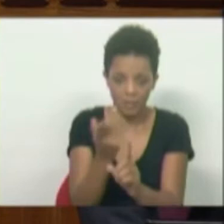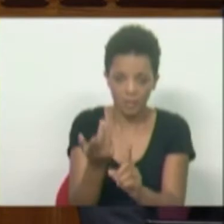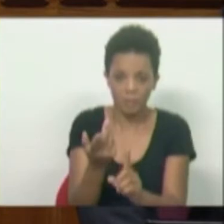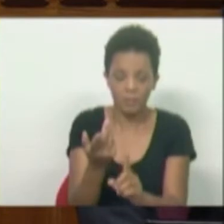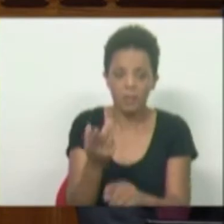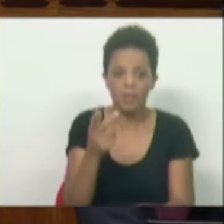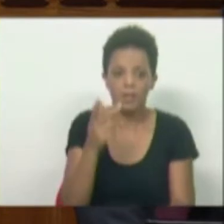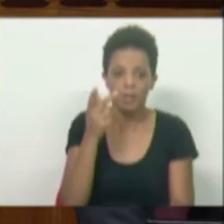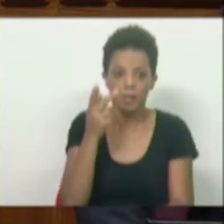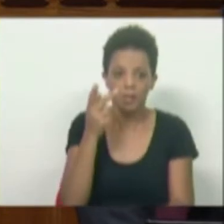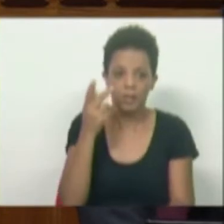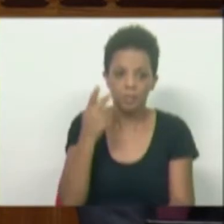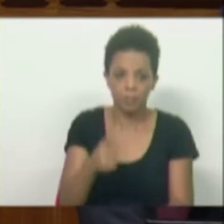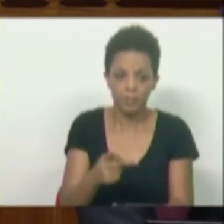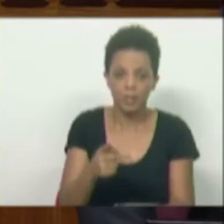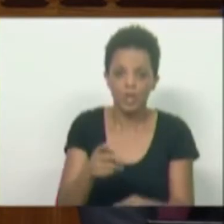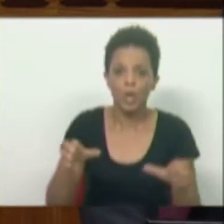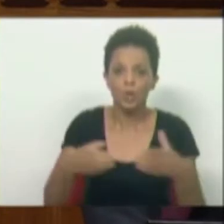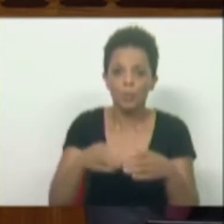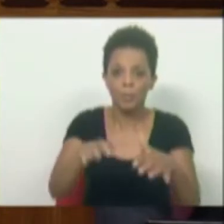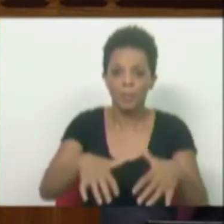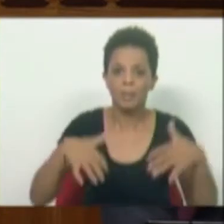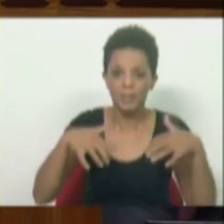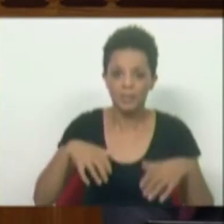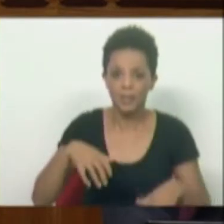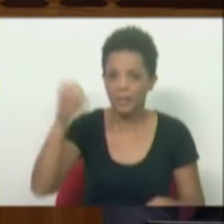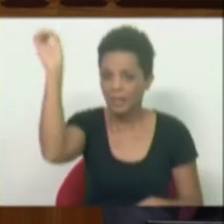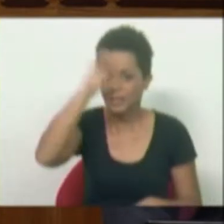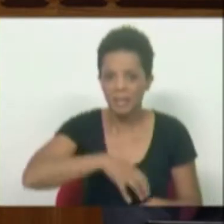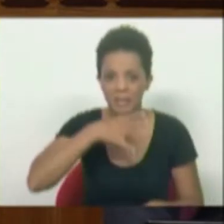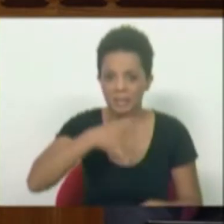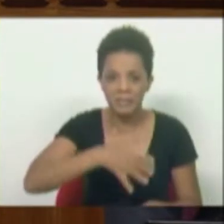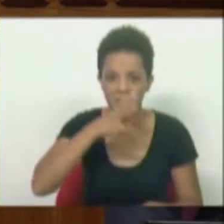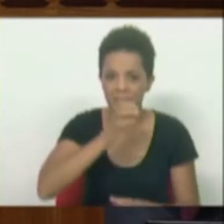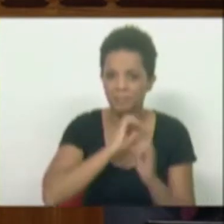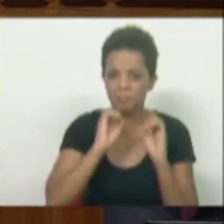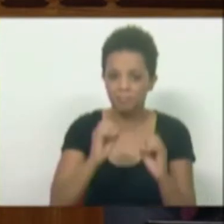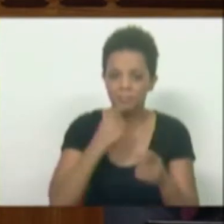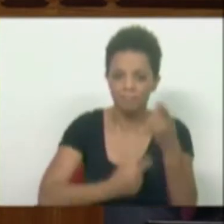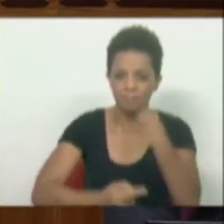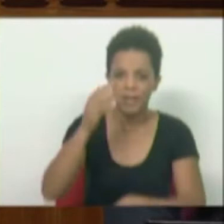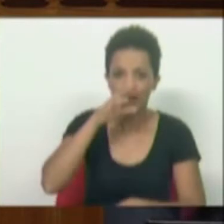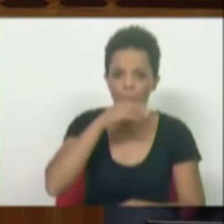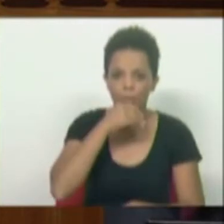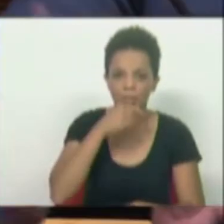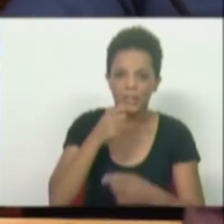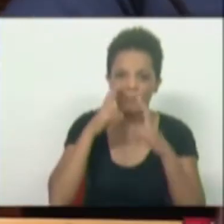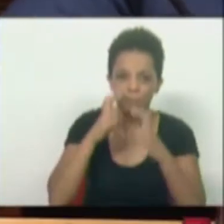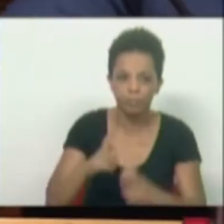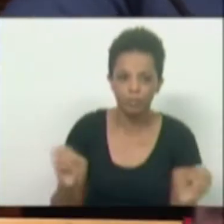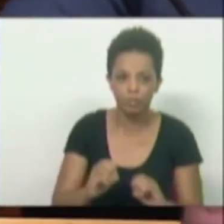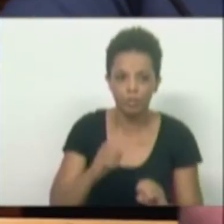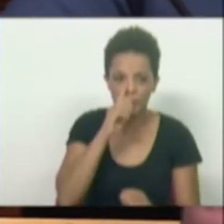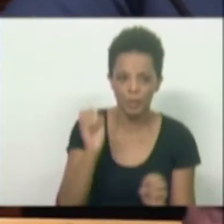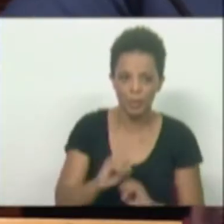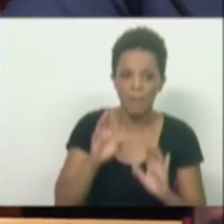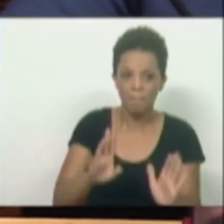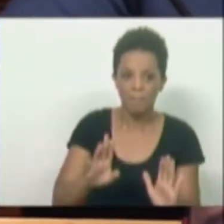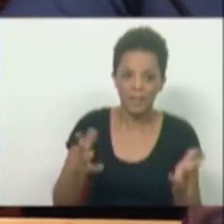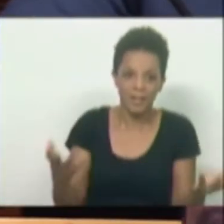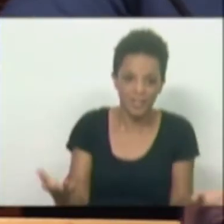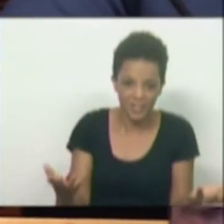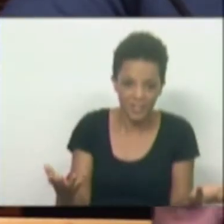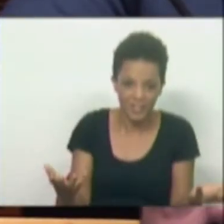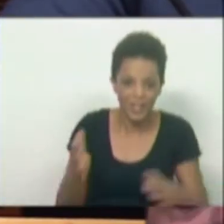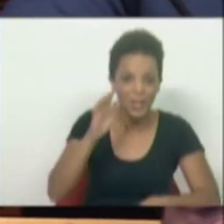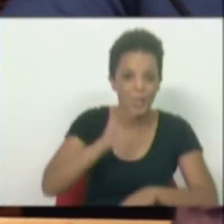violência na reunião do seu grupo parlamentar, ninguém declarou à polícia, não houve nenhuma investigação, não foi desmentido, mas afinal, a